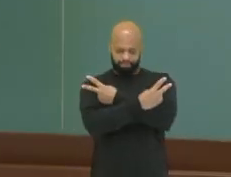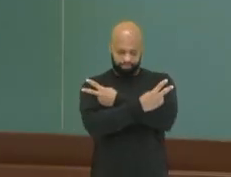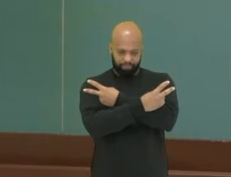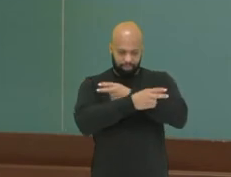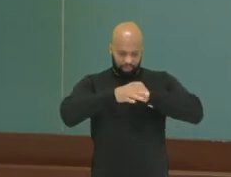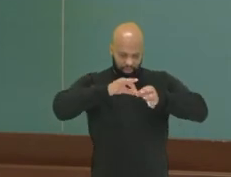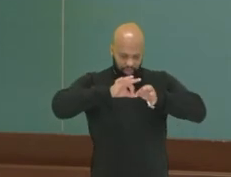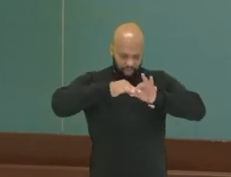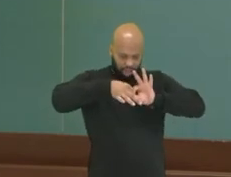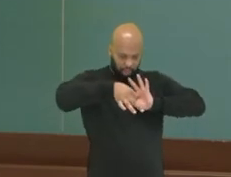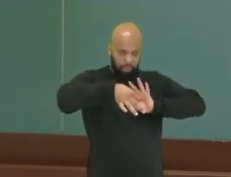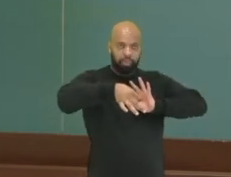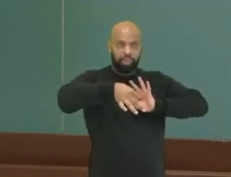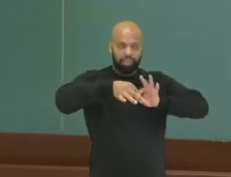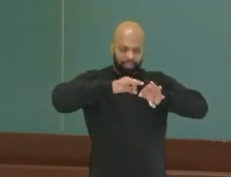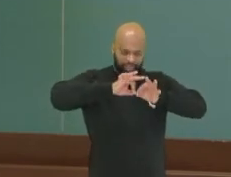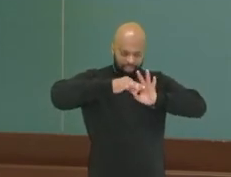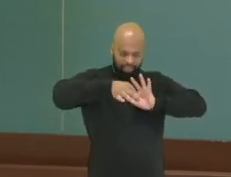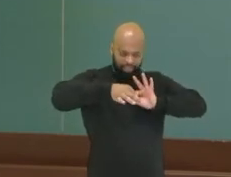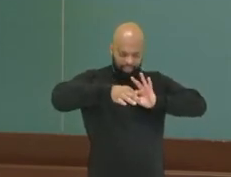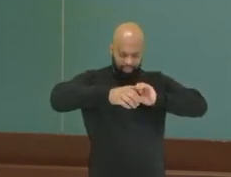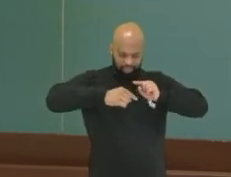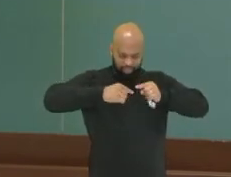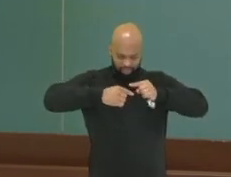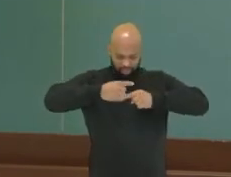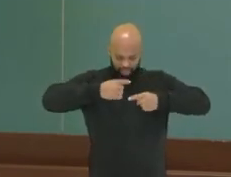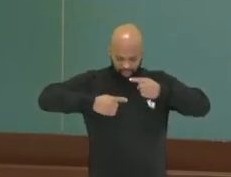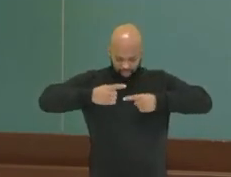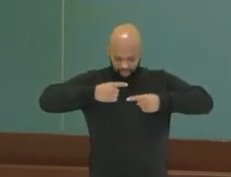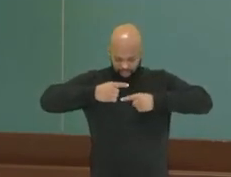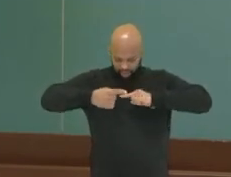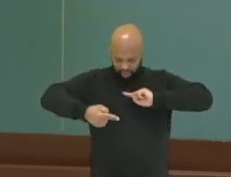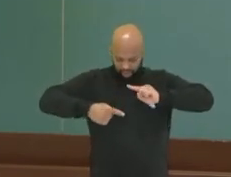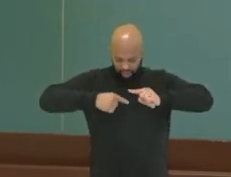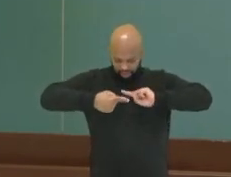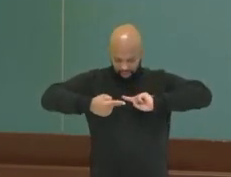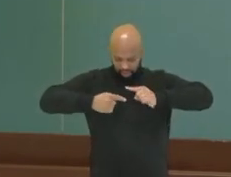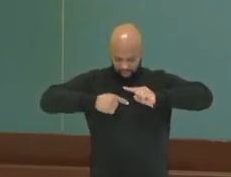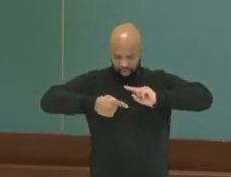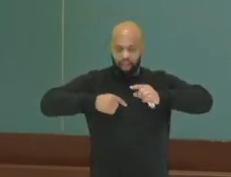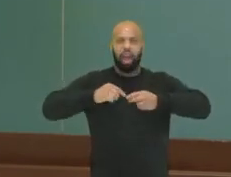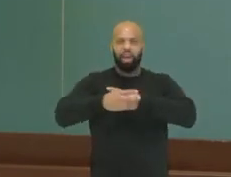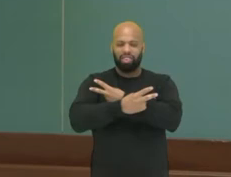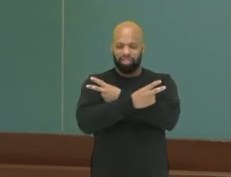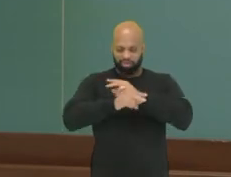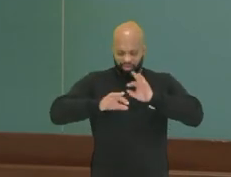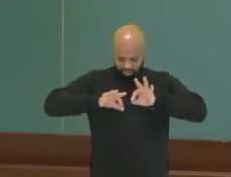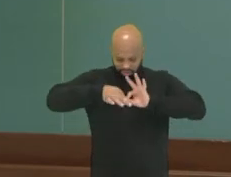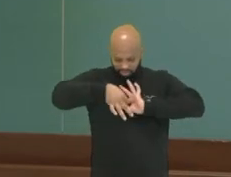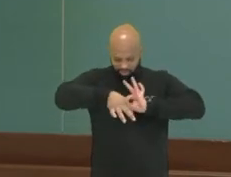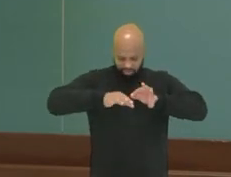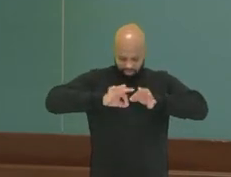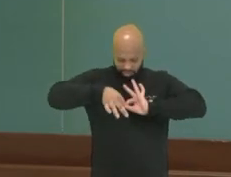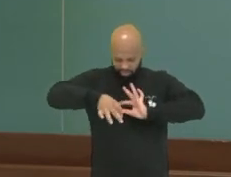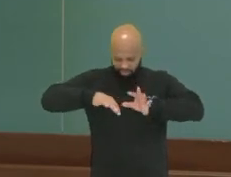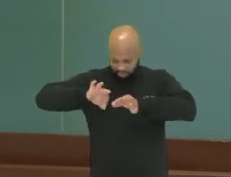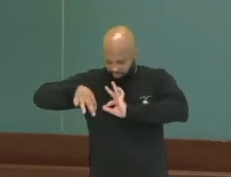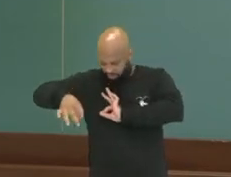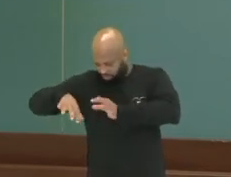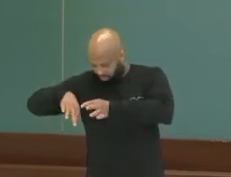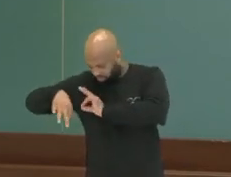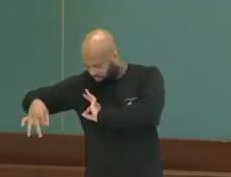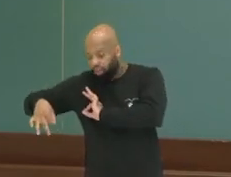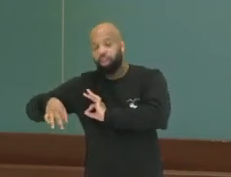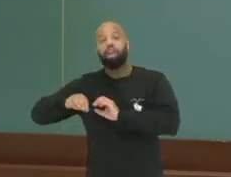estes cromossomos, como se estivéssemos com um fio de lã ali, um novelo de lã, né? Se desenrolássemos esses cromossomos,